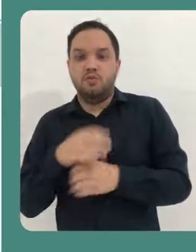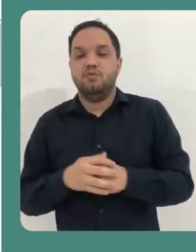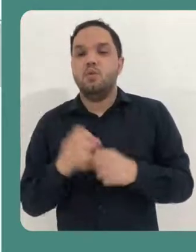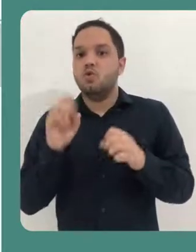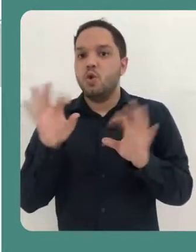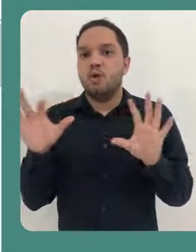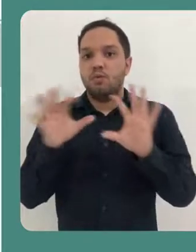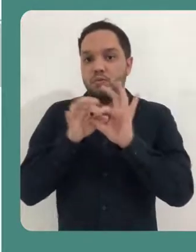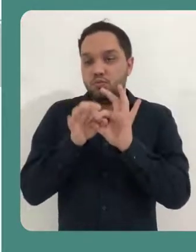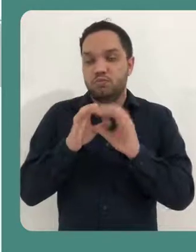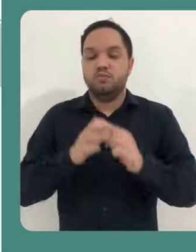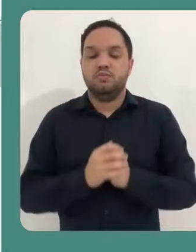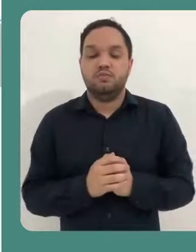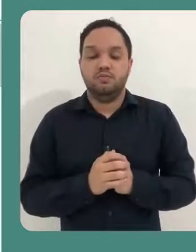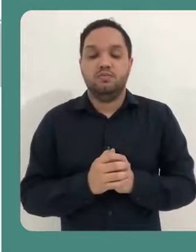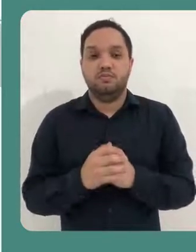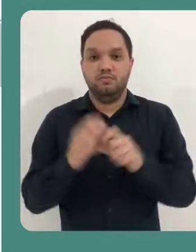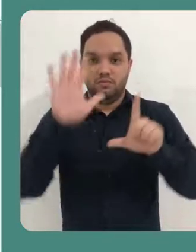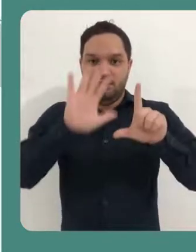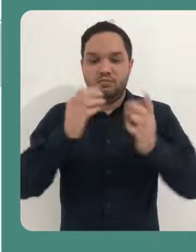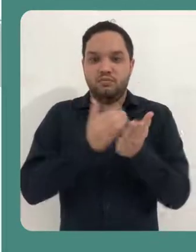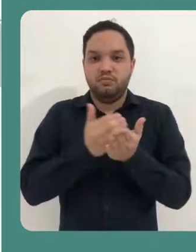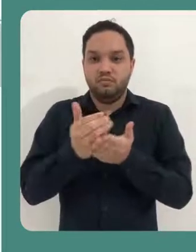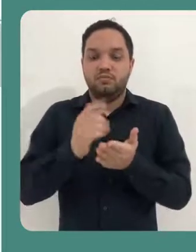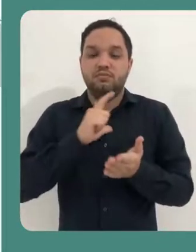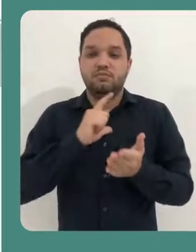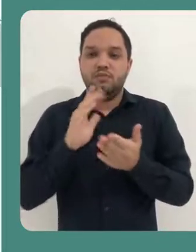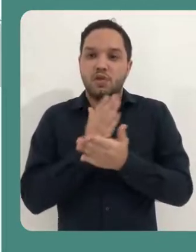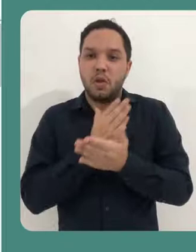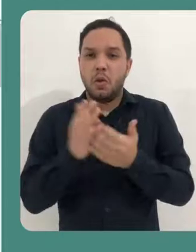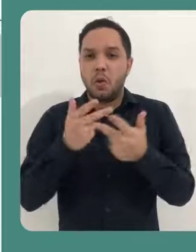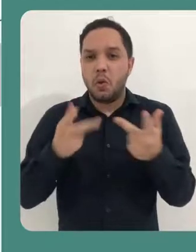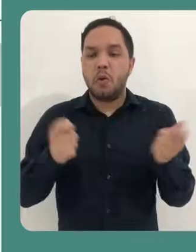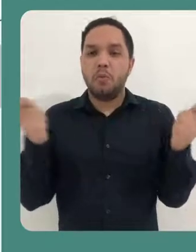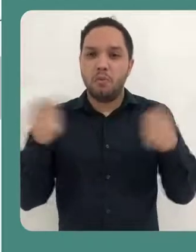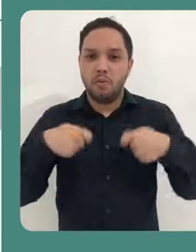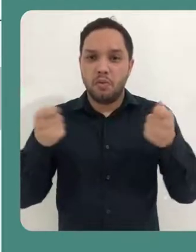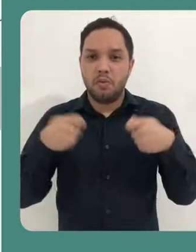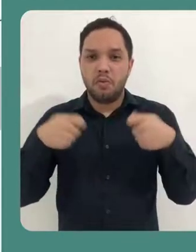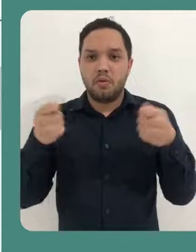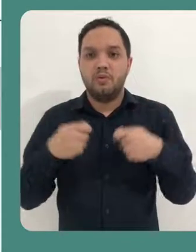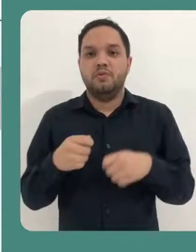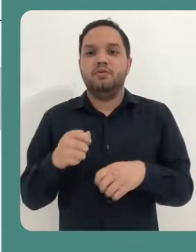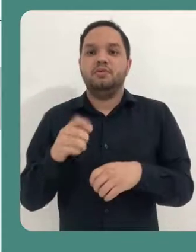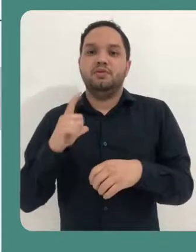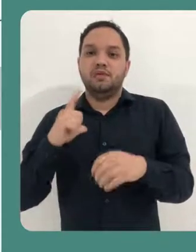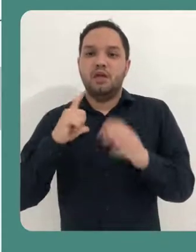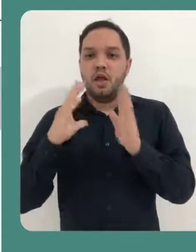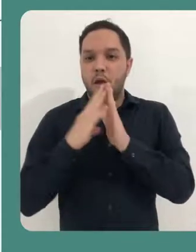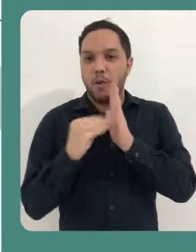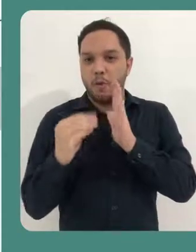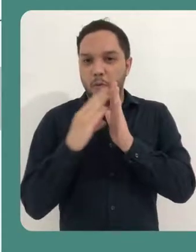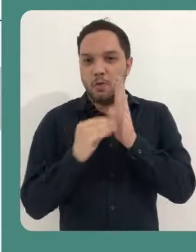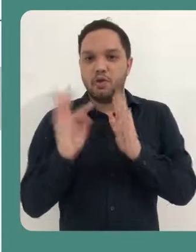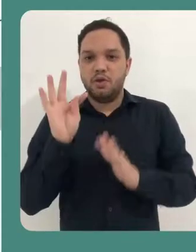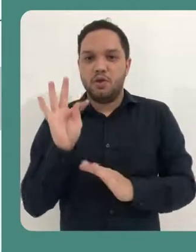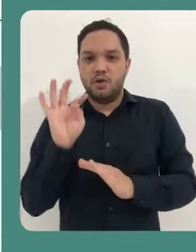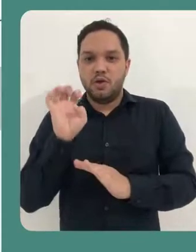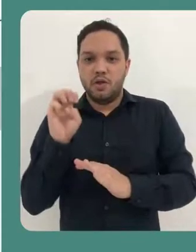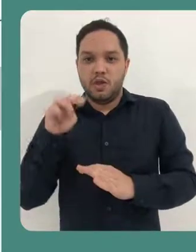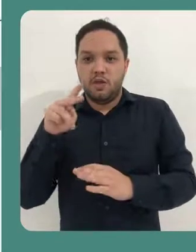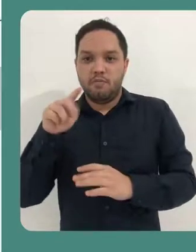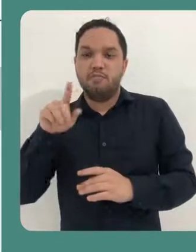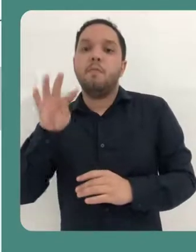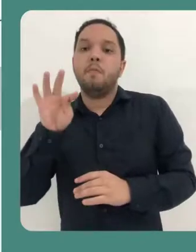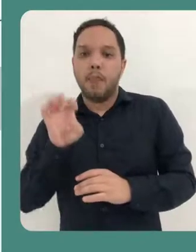criar necessariamente um novo cadastro. Na página inicial, você vai ter aqui algumas possibilidades de templates